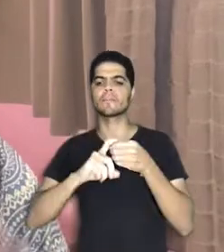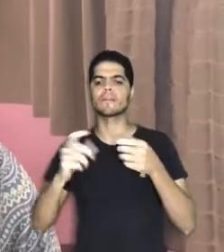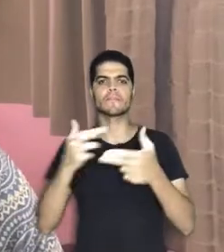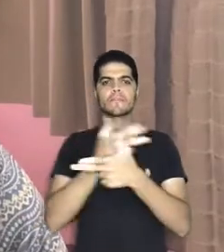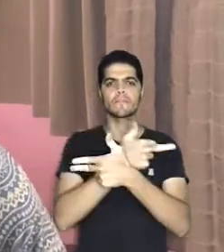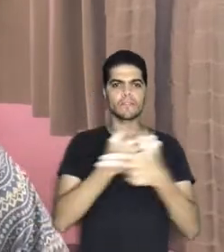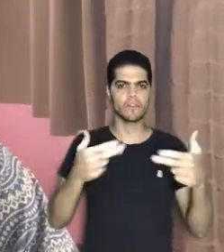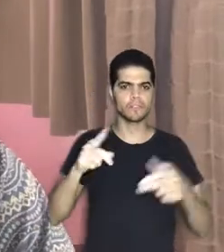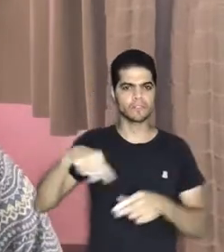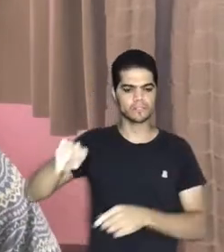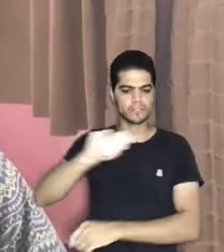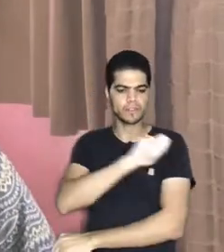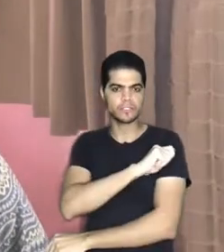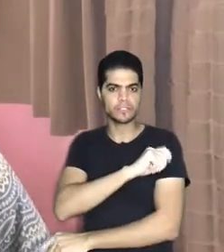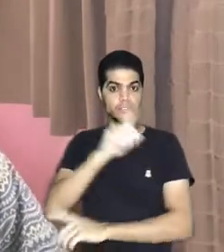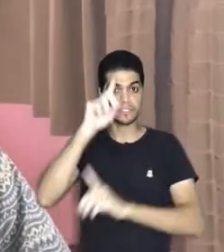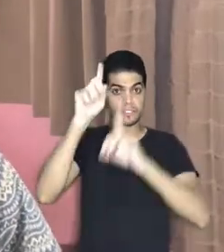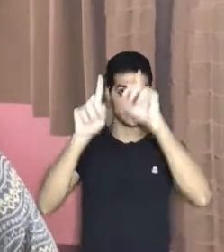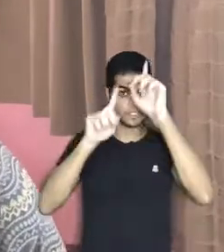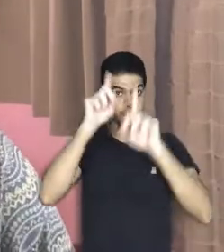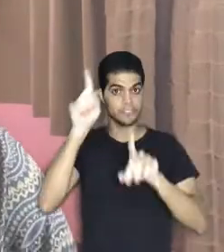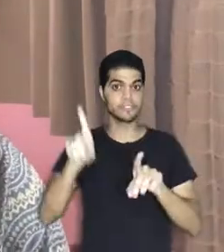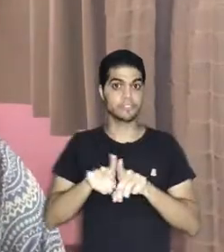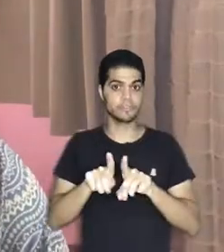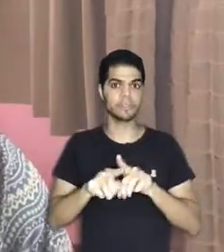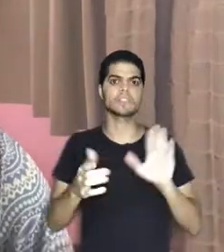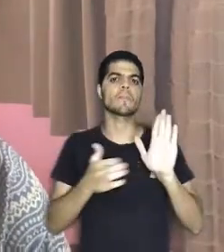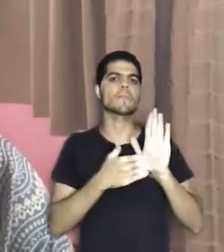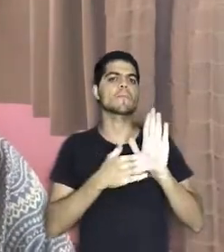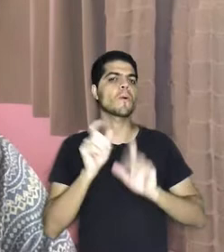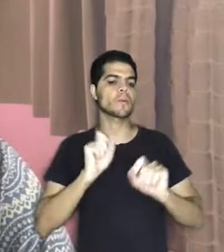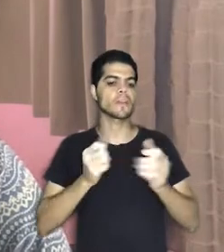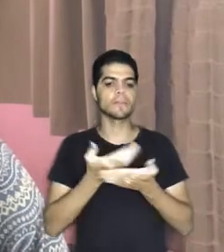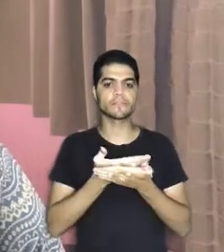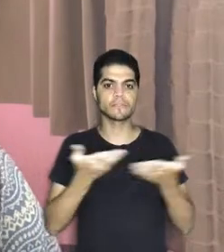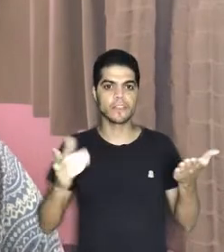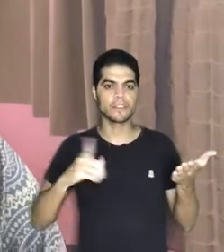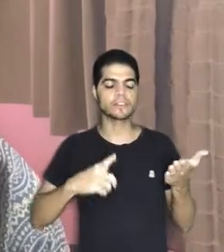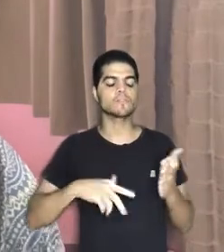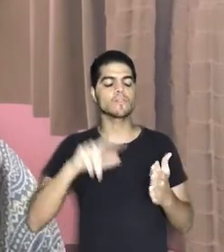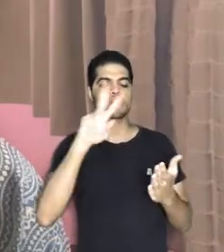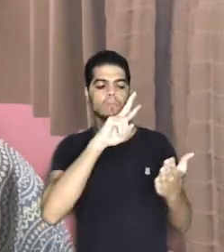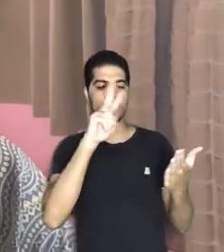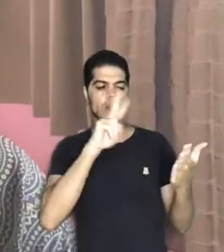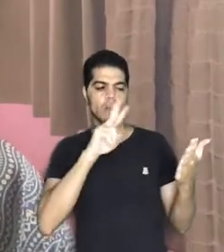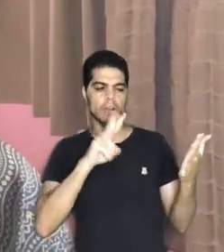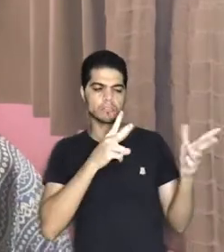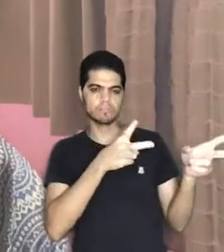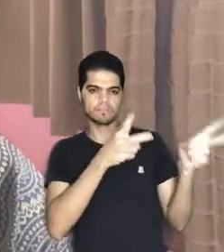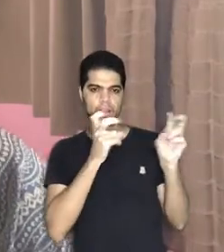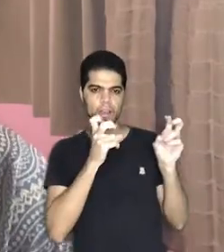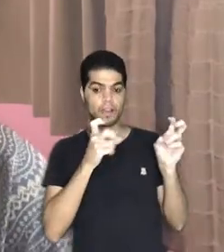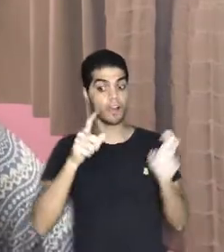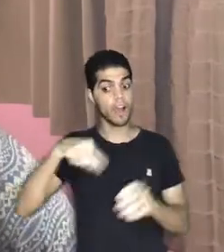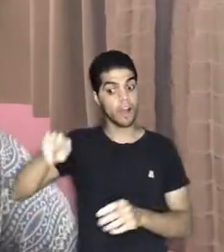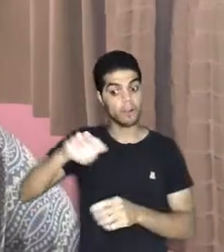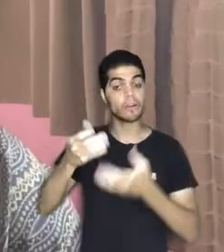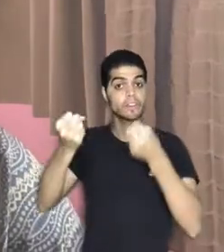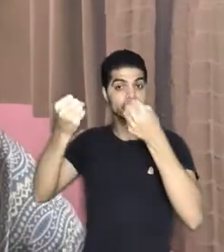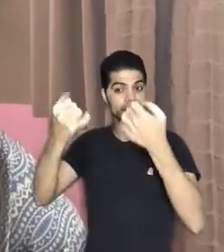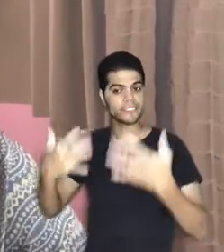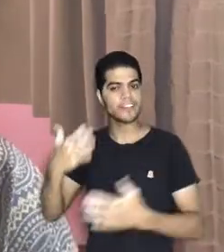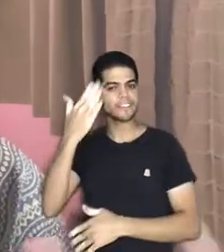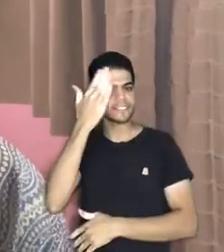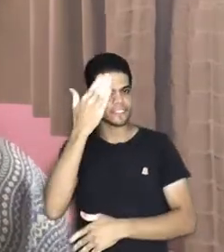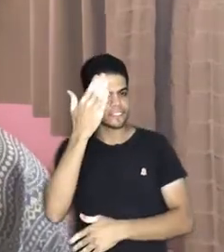e para fomentar a criatividade dos nossos alunos. Que tal propor para esses alunos uma releitura desse quadro agora que eles já sabem